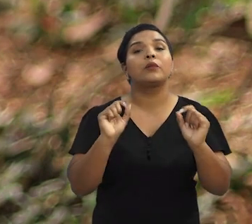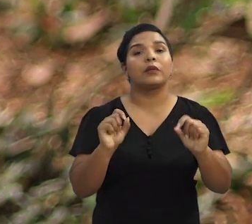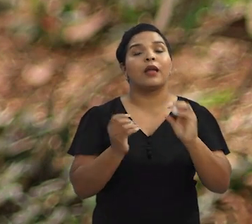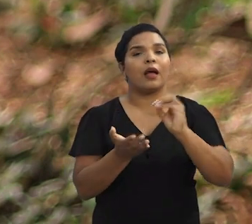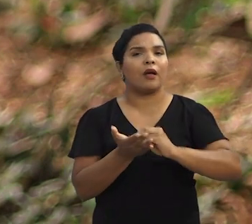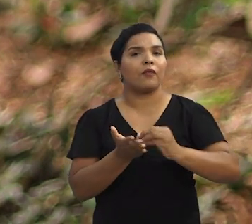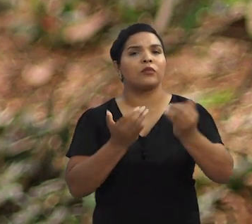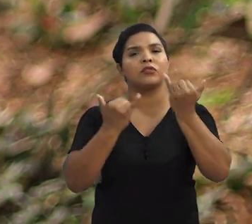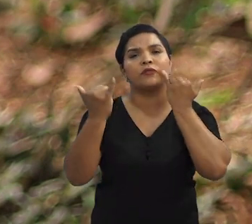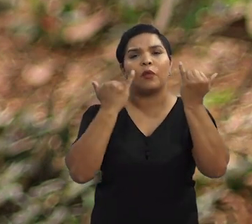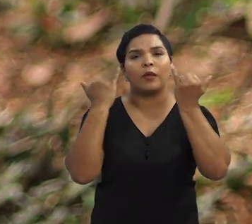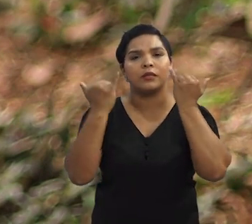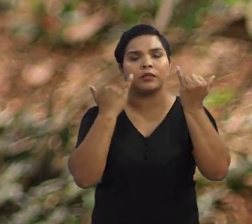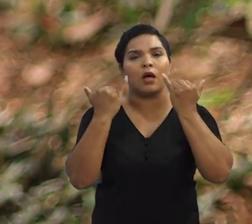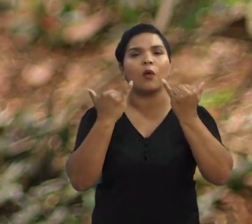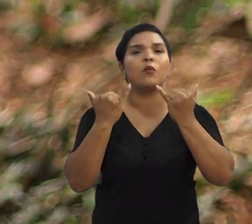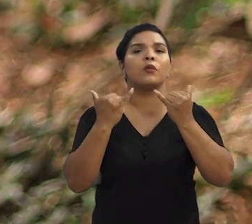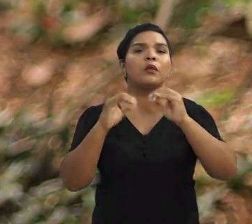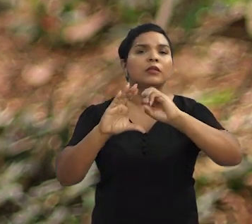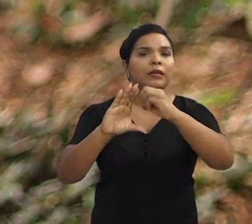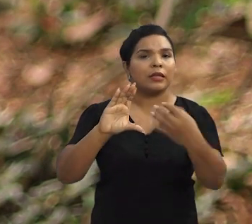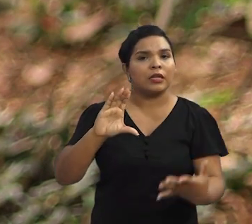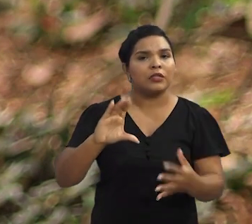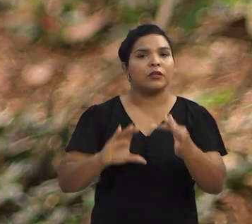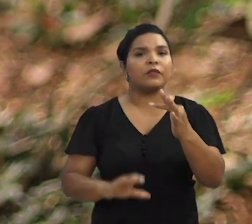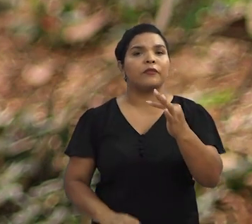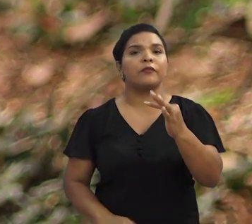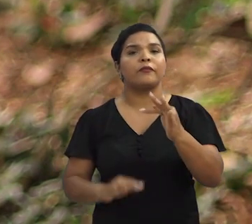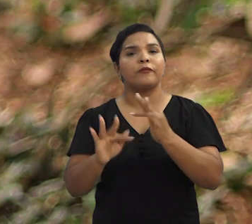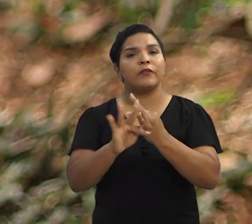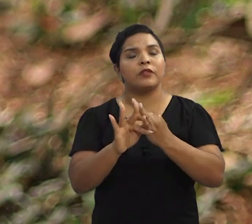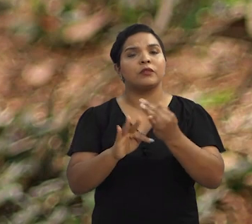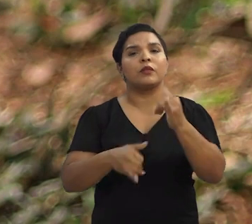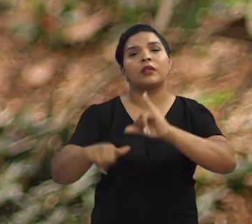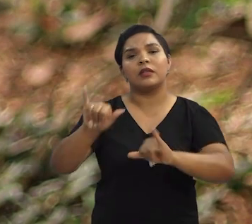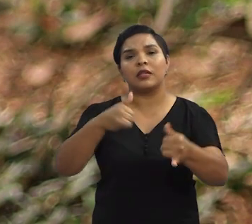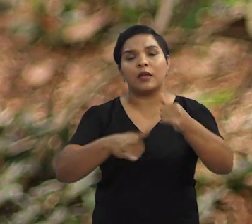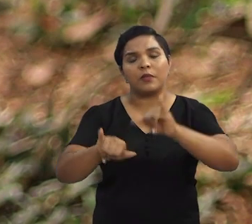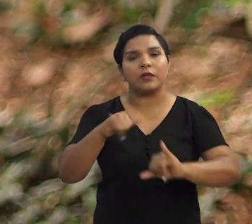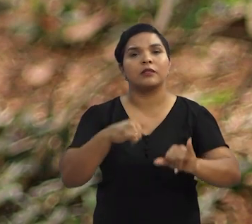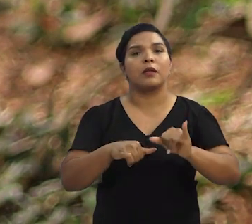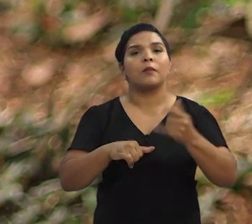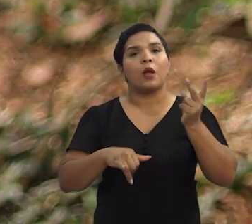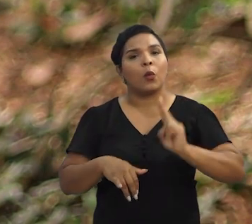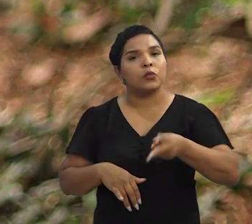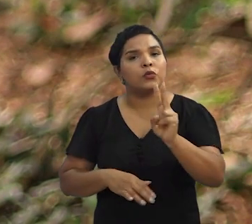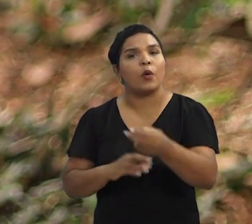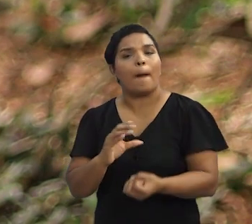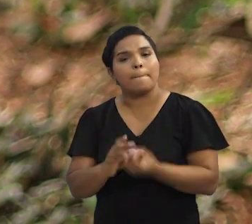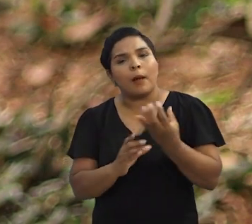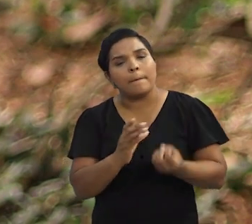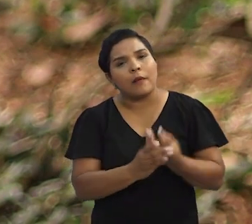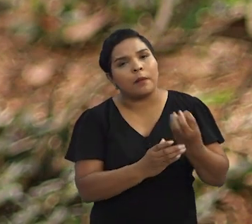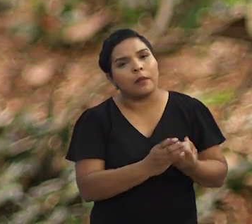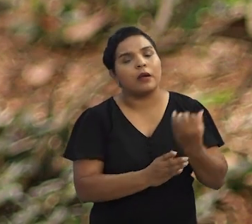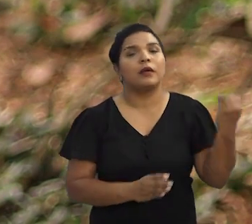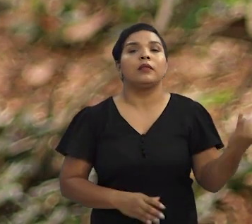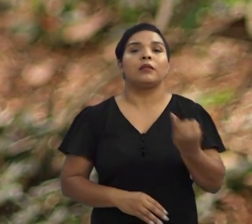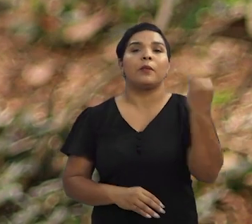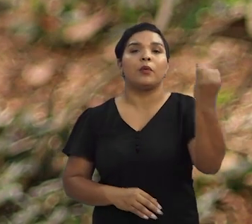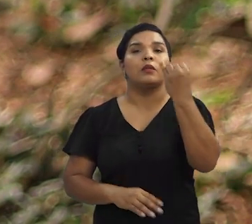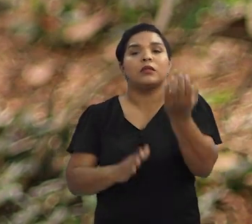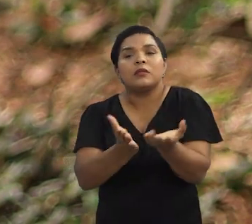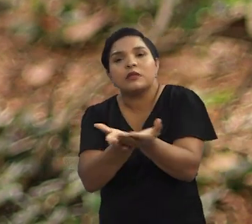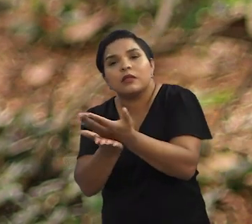as perdas está a falta de informações sobre propriedades fisico-químicas dos grãos para garantir a produtividade. Foi pensando na